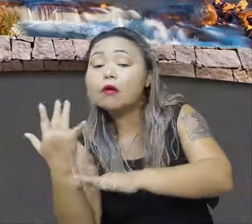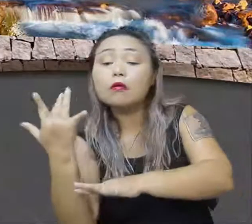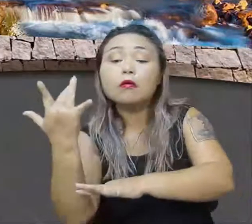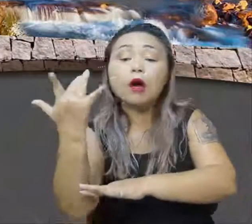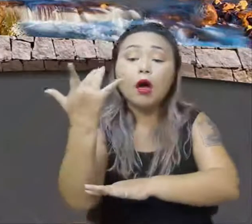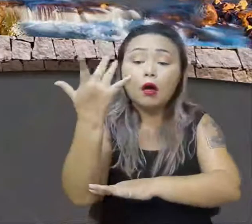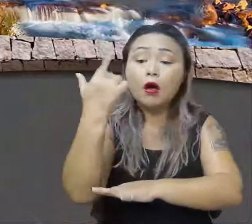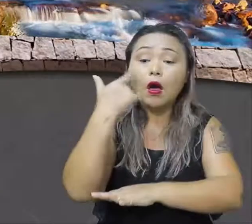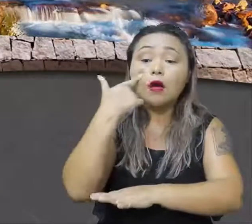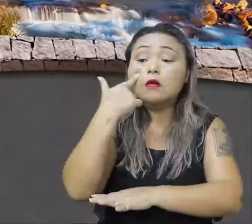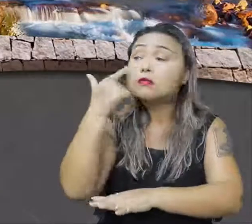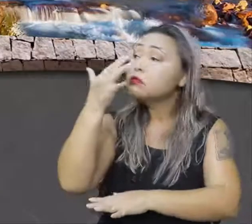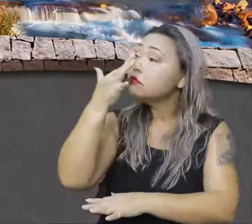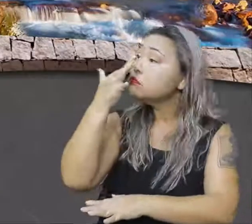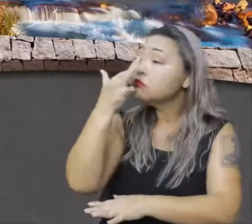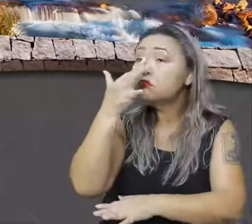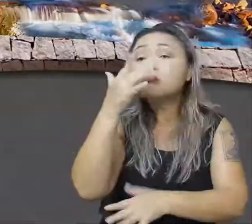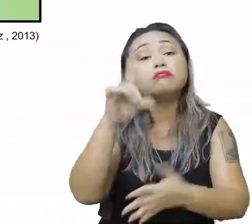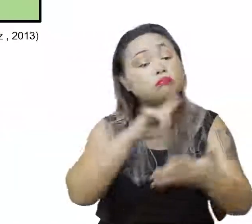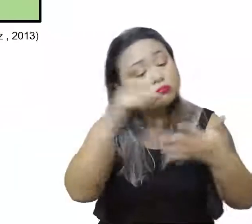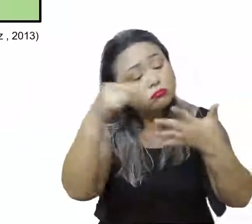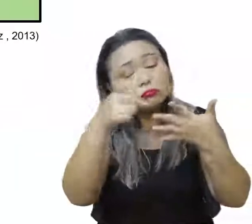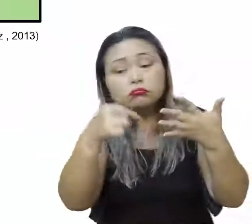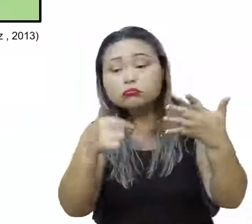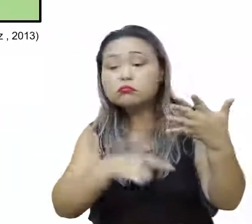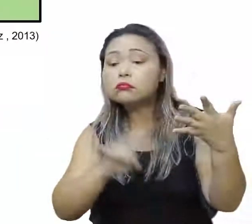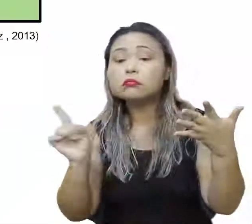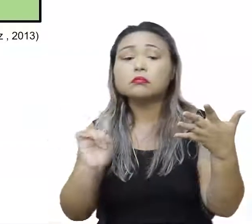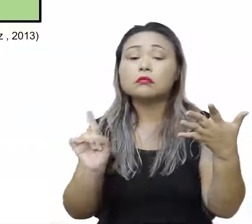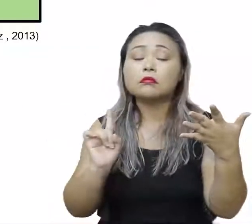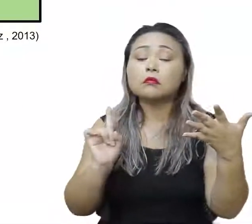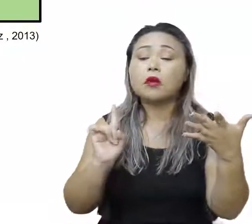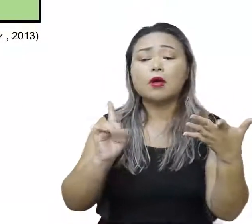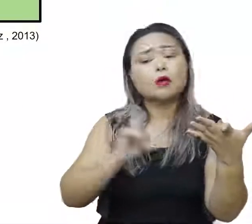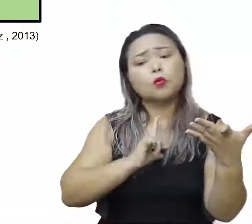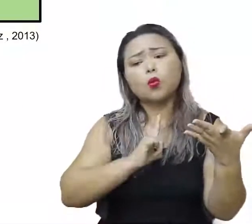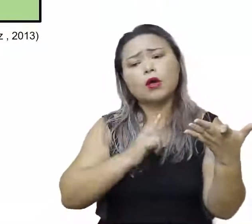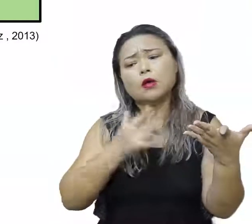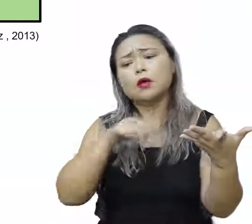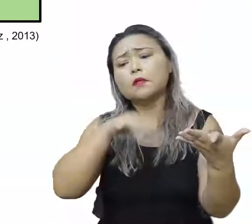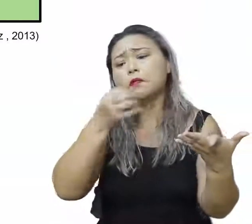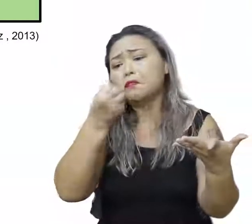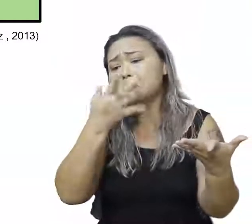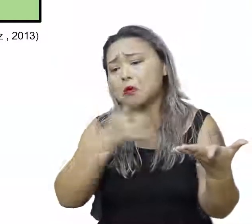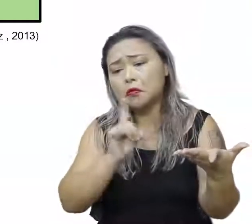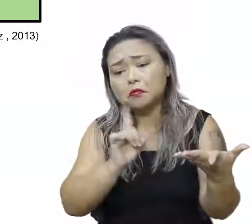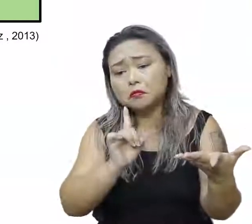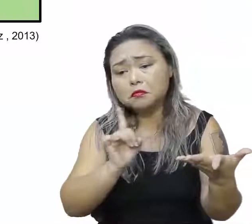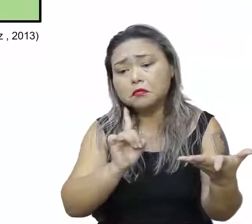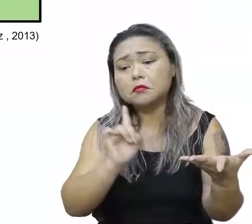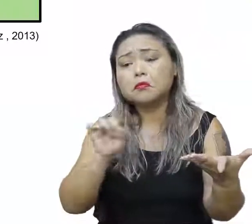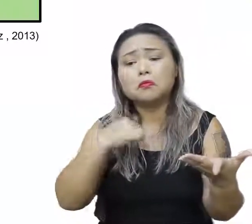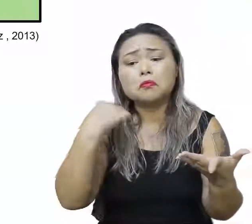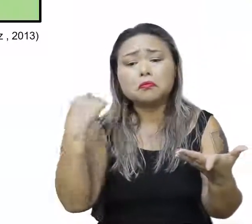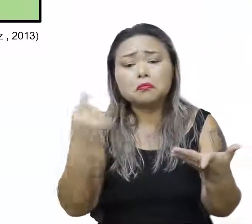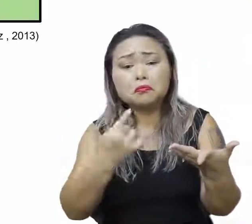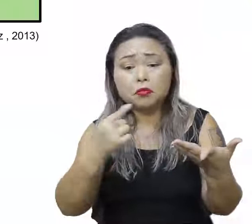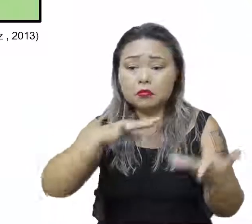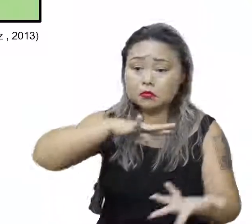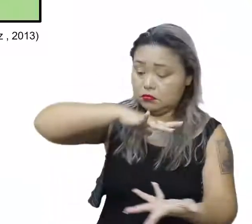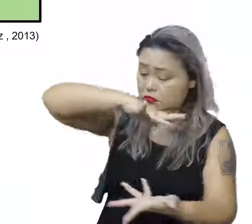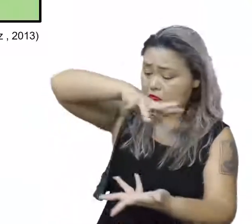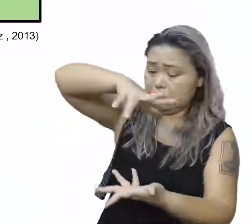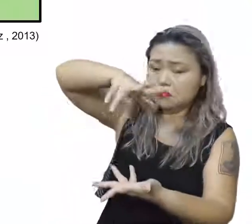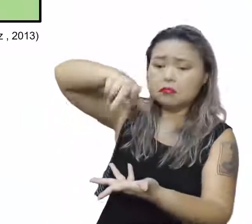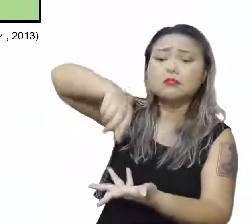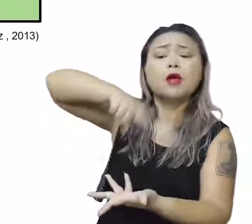fatores que nós podemos observar aí que não são agradáveis para o nosso planeta,